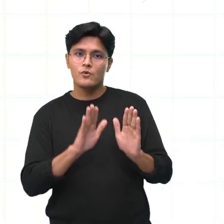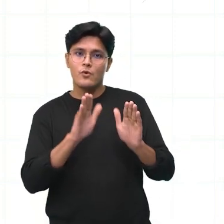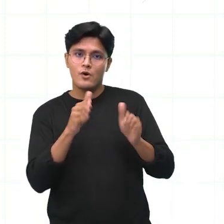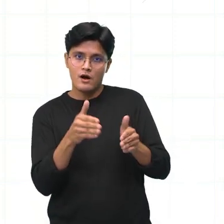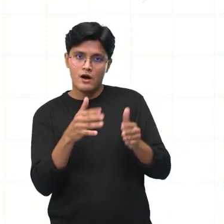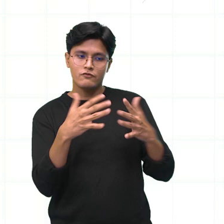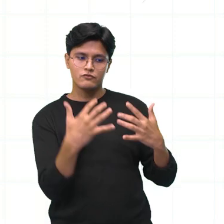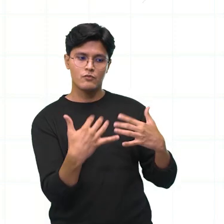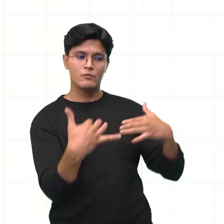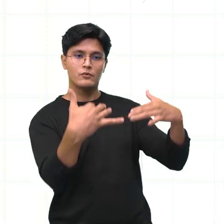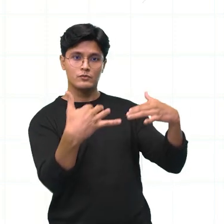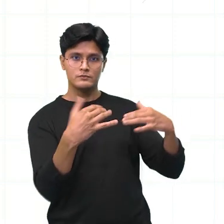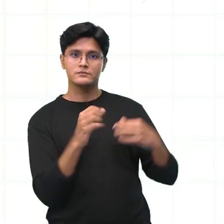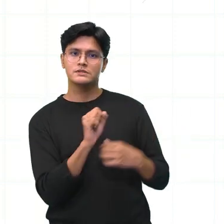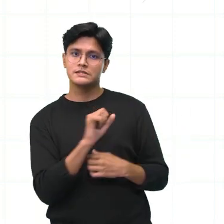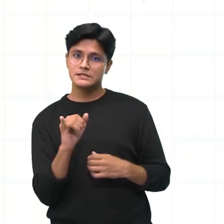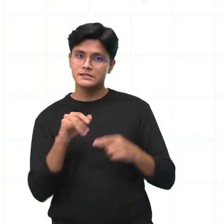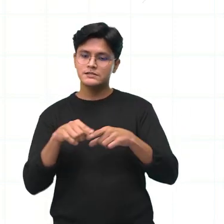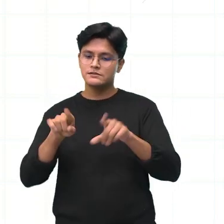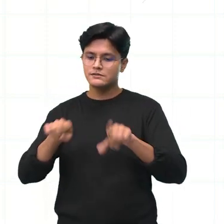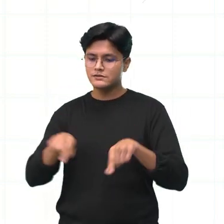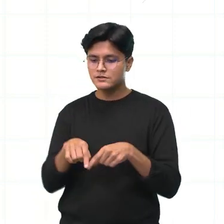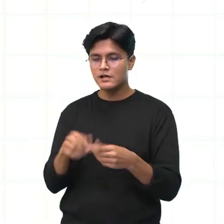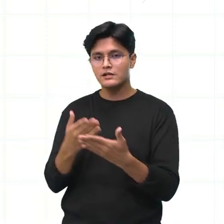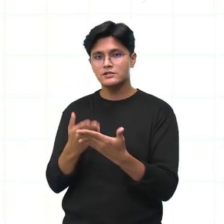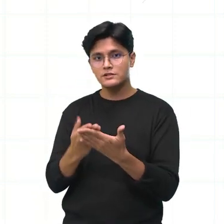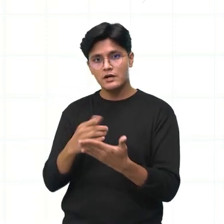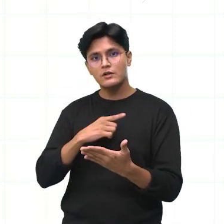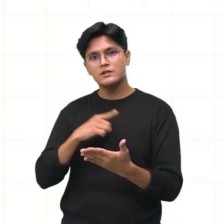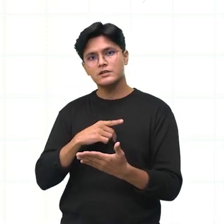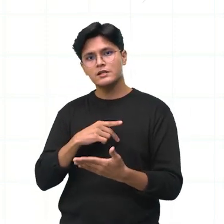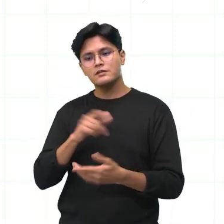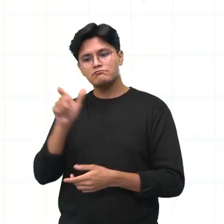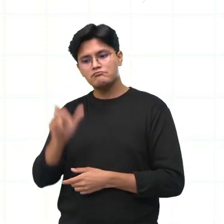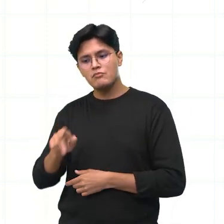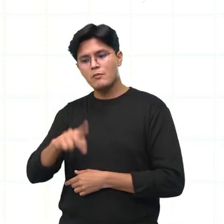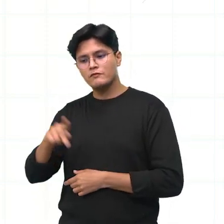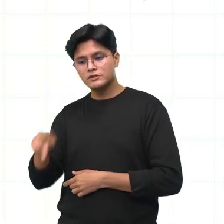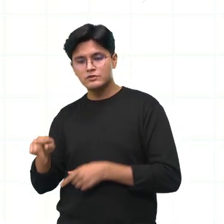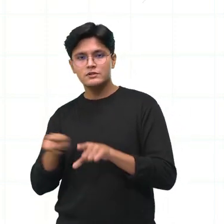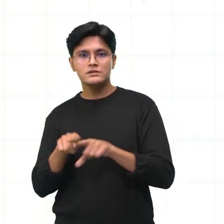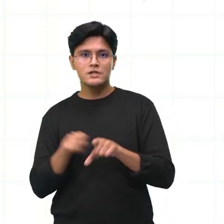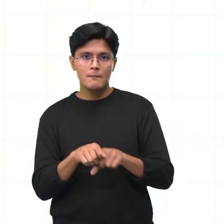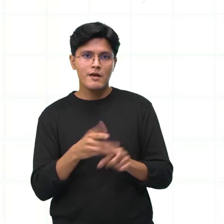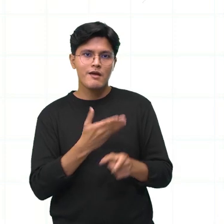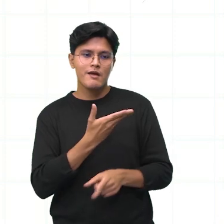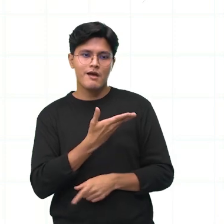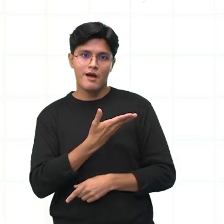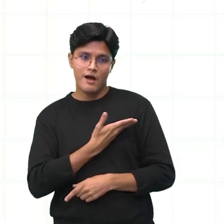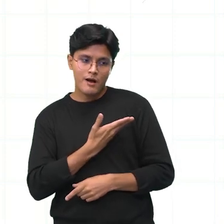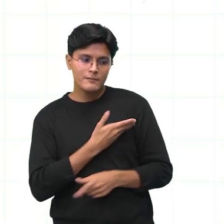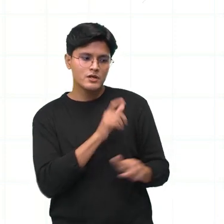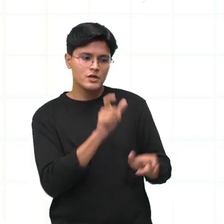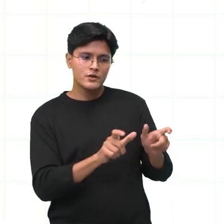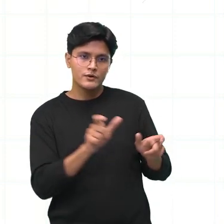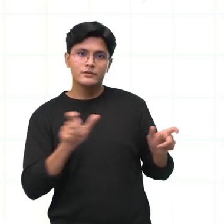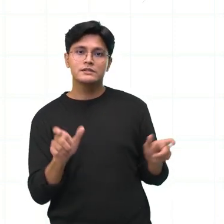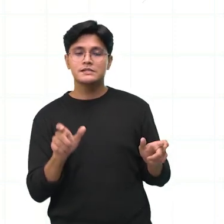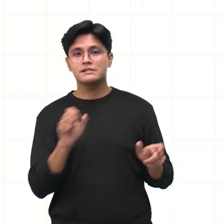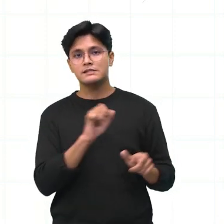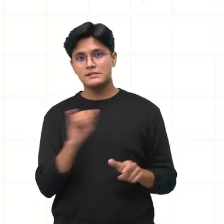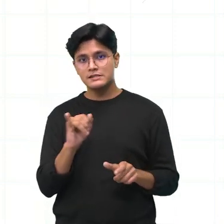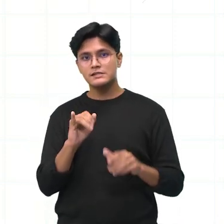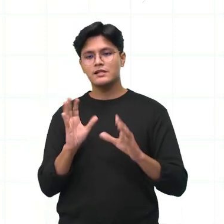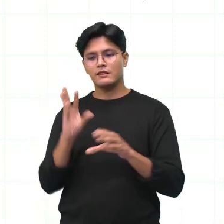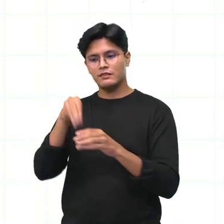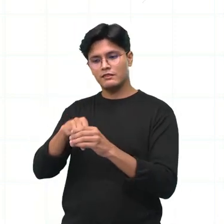Como eu já falei pra vocês, se for uma sala de aula, eu vou ter professores e colegas, se for num ambiente empresarial, eu